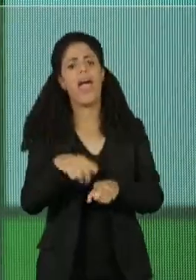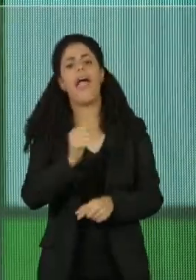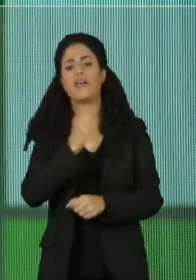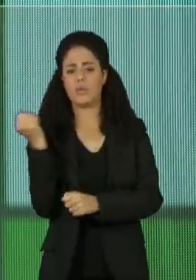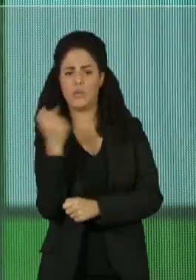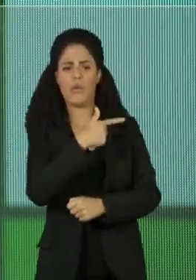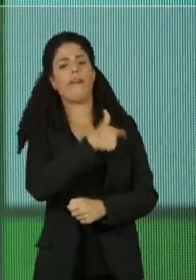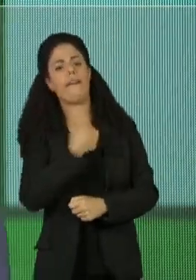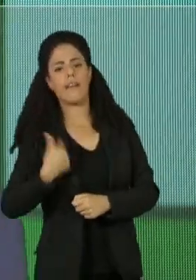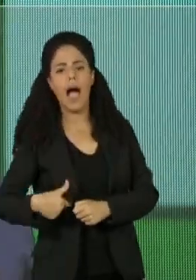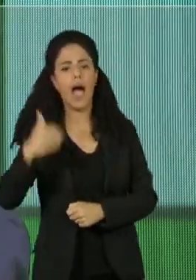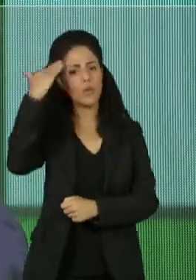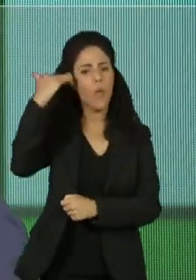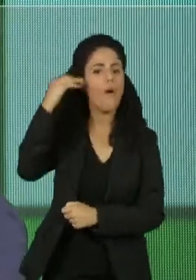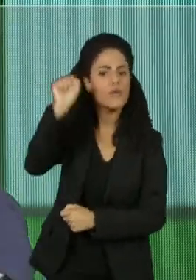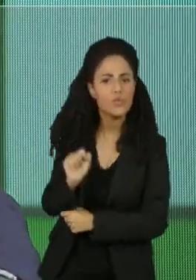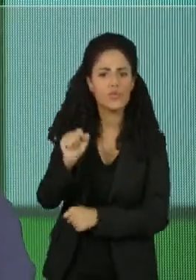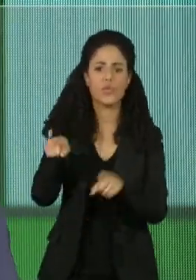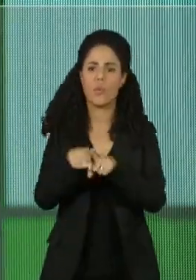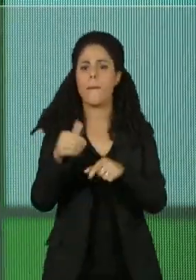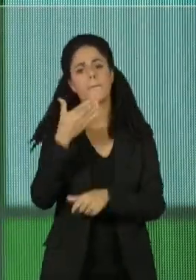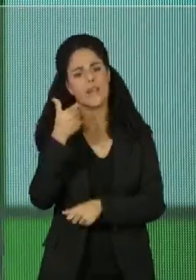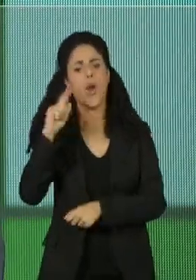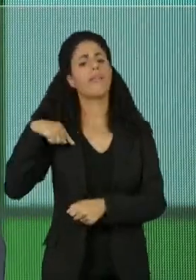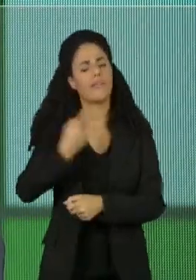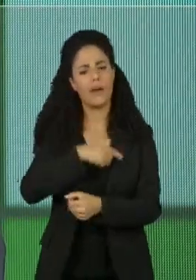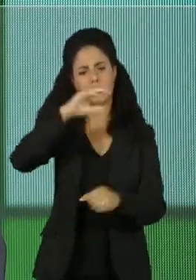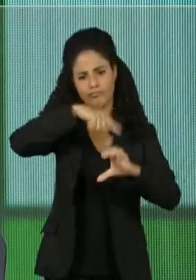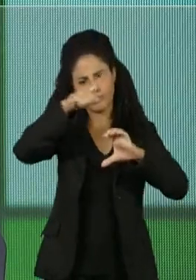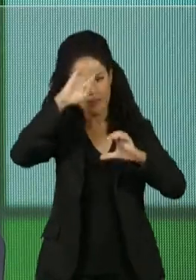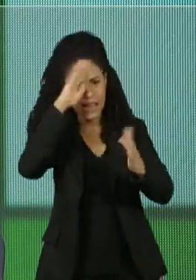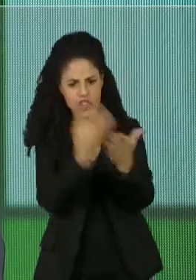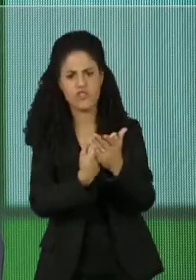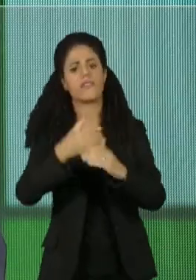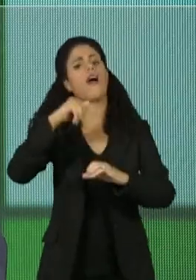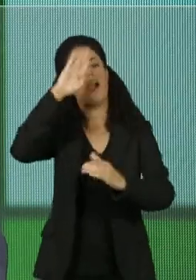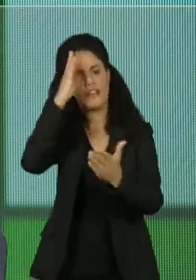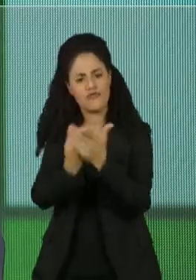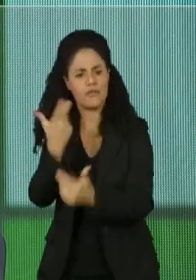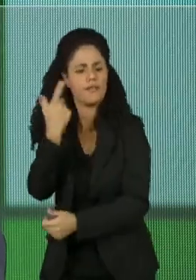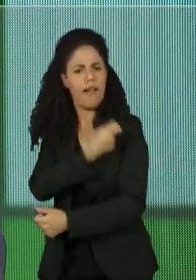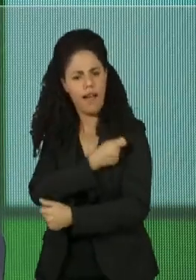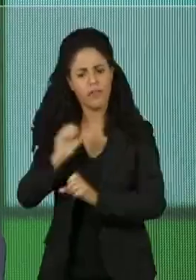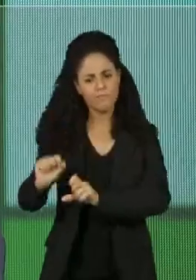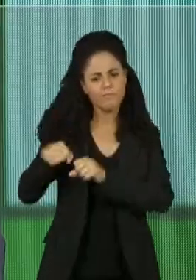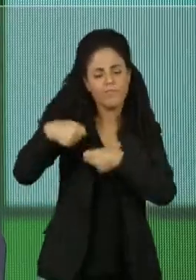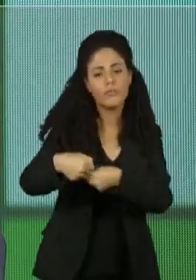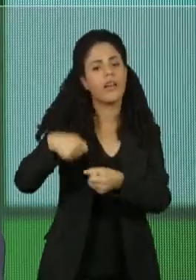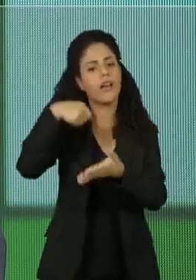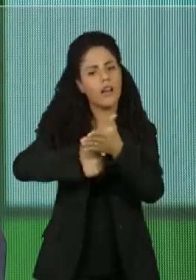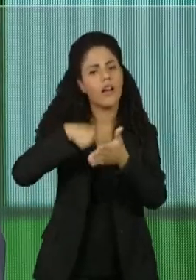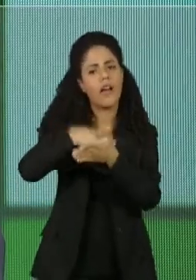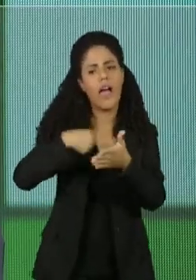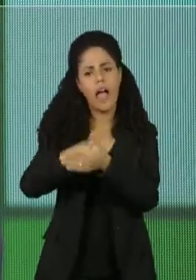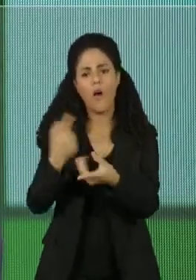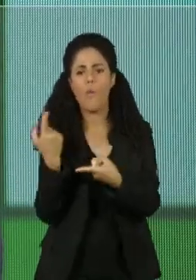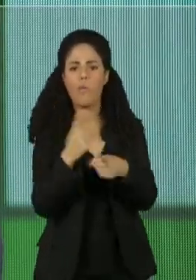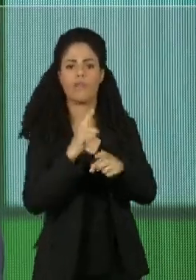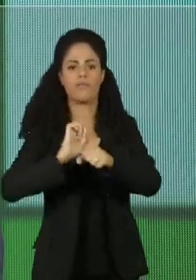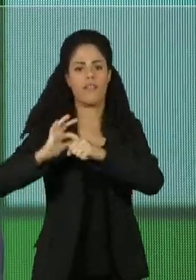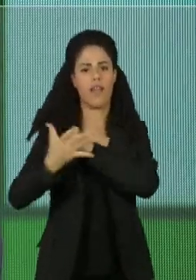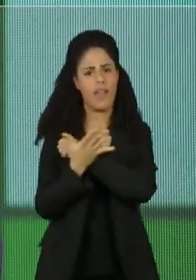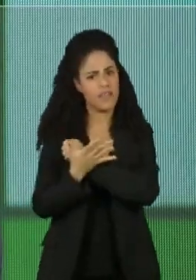que a Coreia do Sul. Então, nós acreditamos sim na vacina, nós vamos ter uma política de enfrentamento a essas doenças, de estímulo à